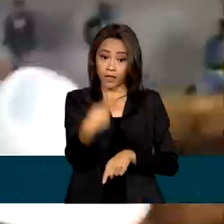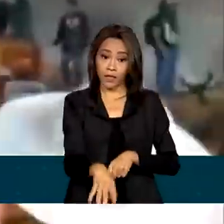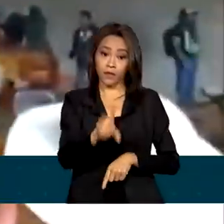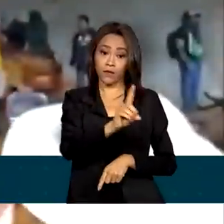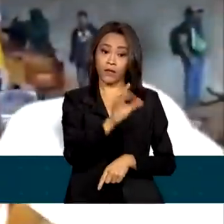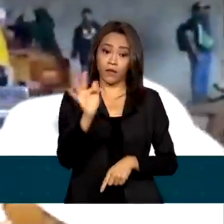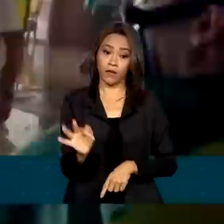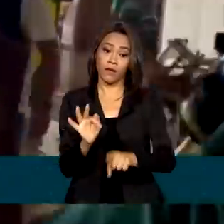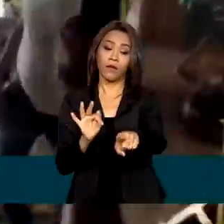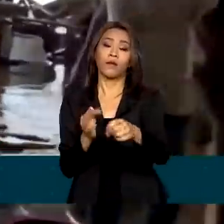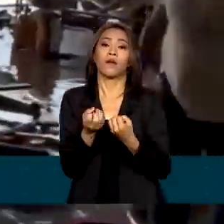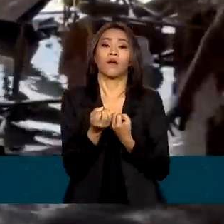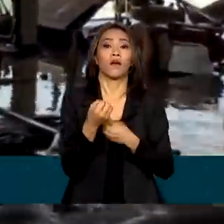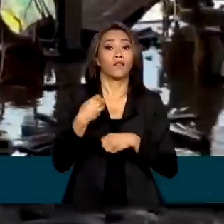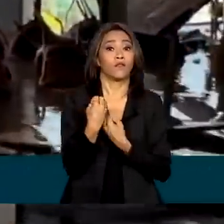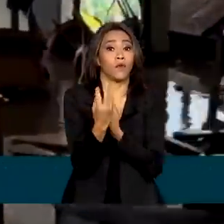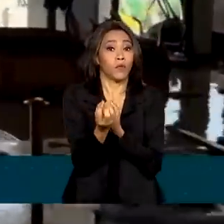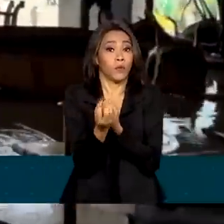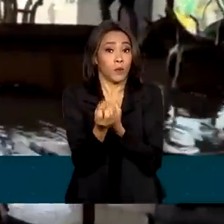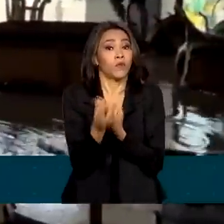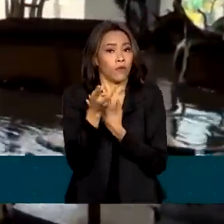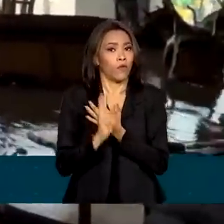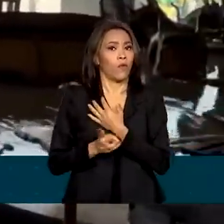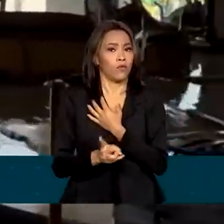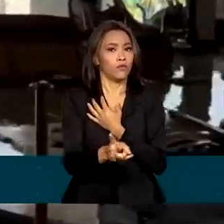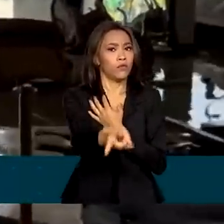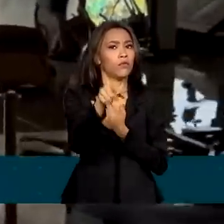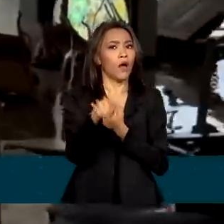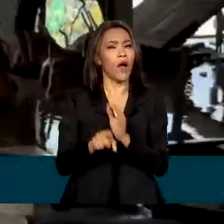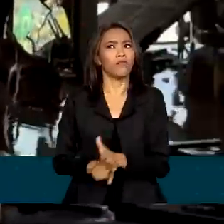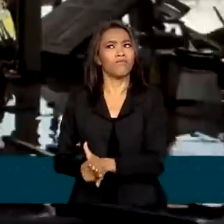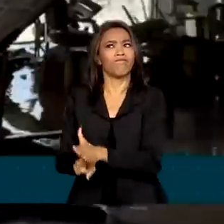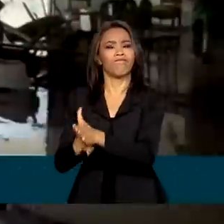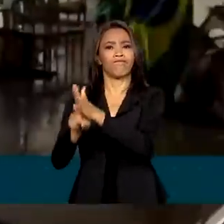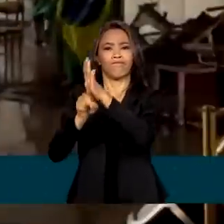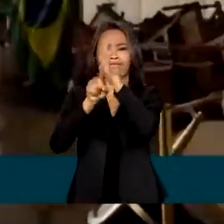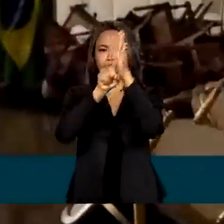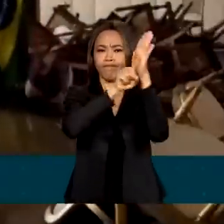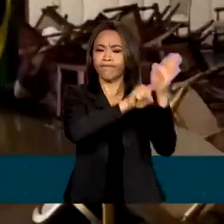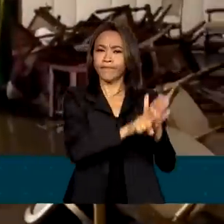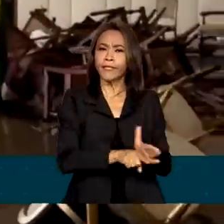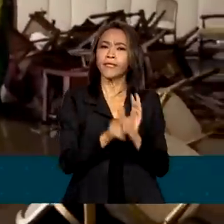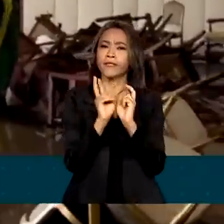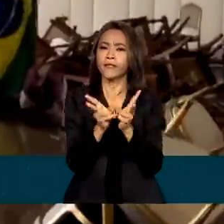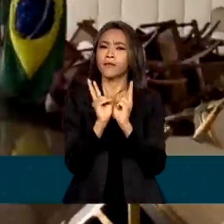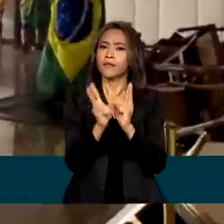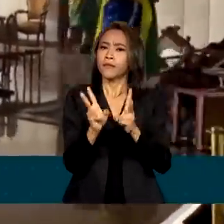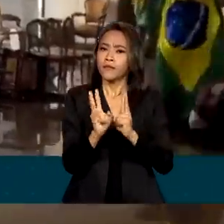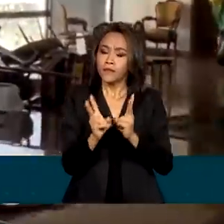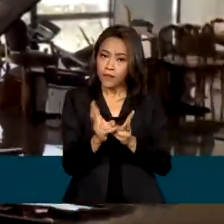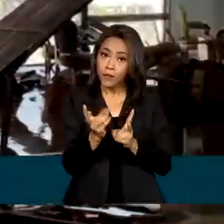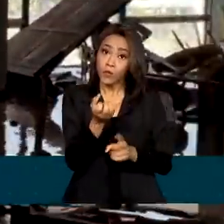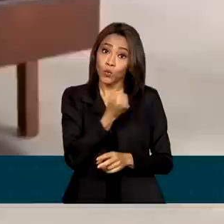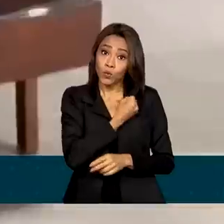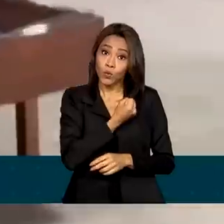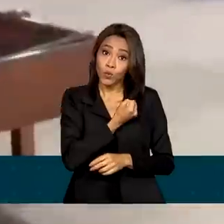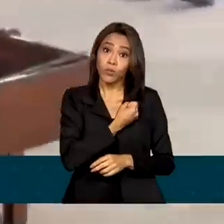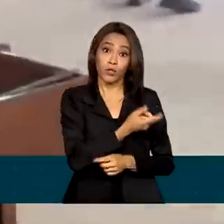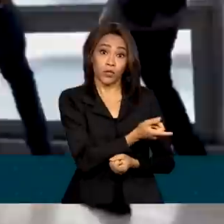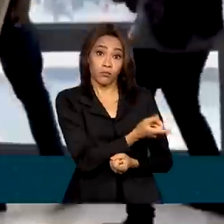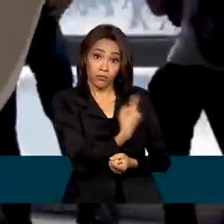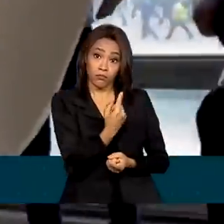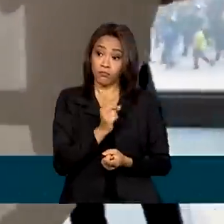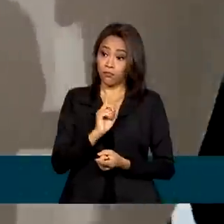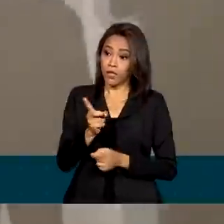Informação, Mara, que a operação será permanente, ou seja, com a atualização frequente do número de mandados judiciais